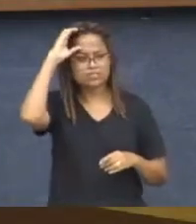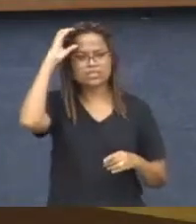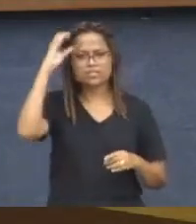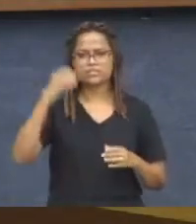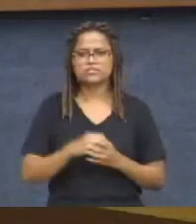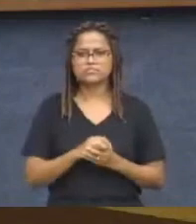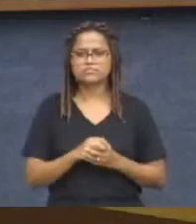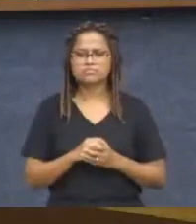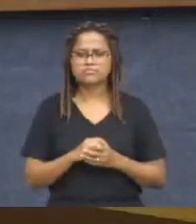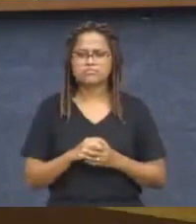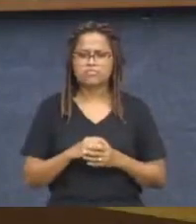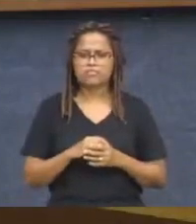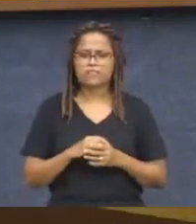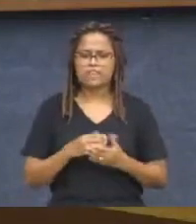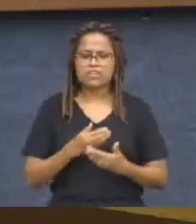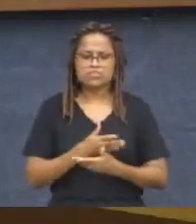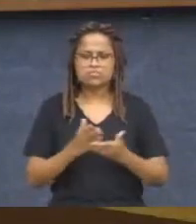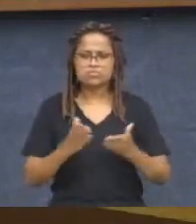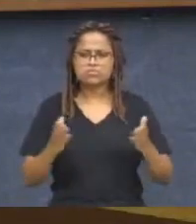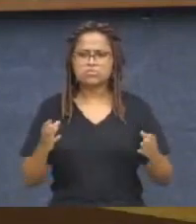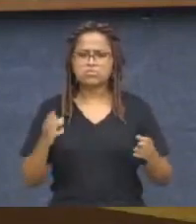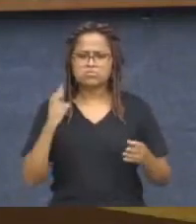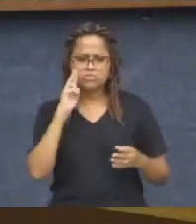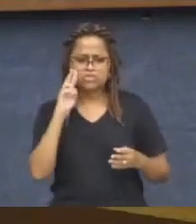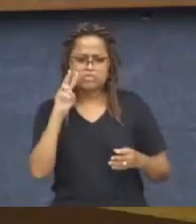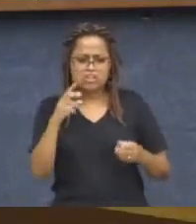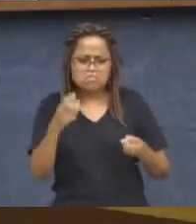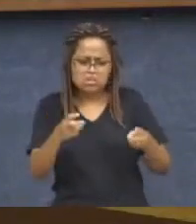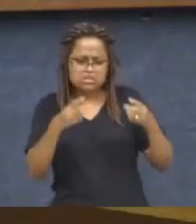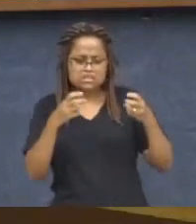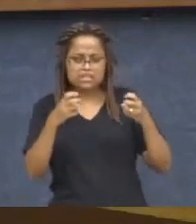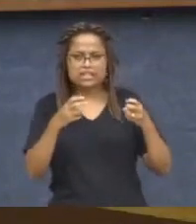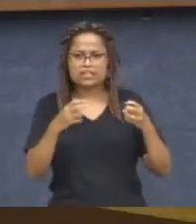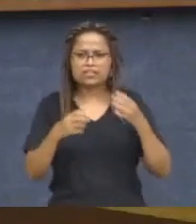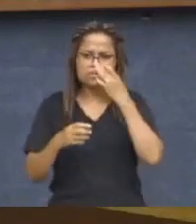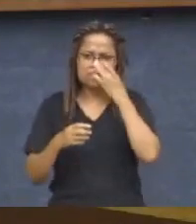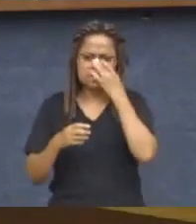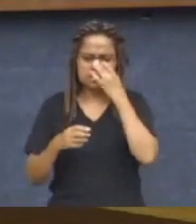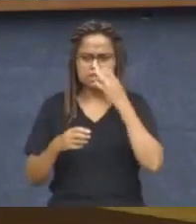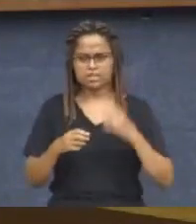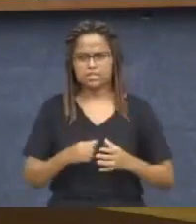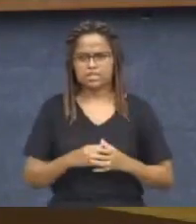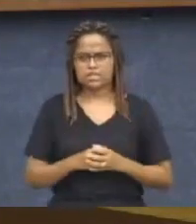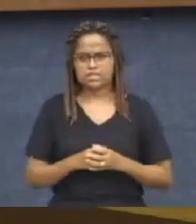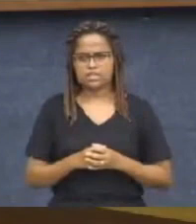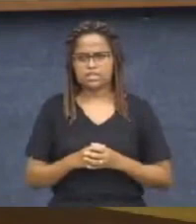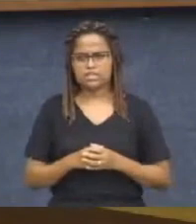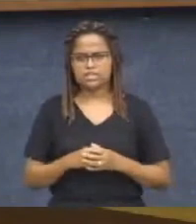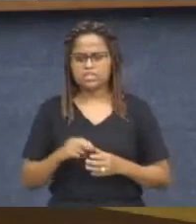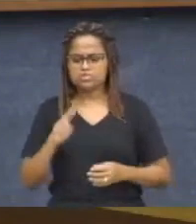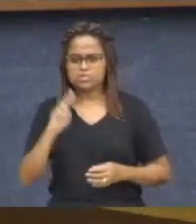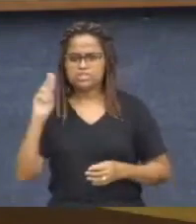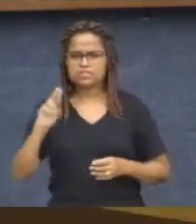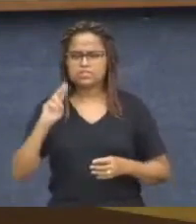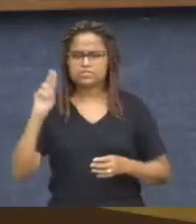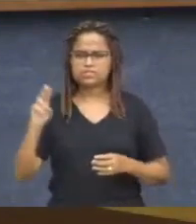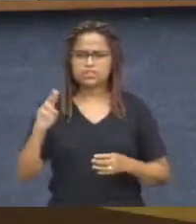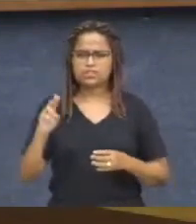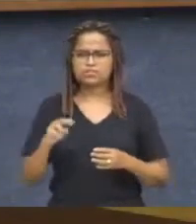enxerga que a gente precisa de estar fomentando a nossa cidade a utilização de energia limpa,